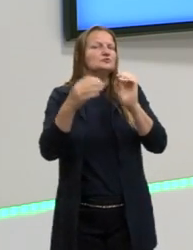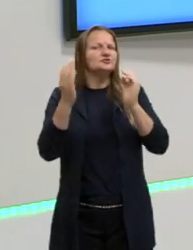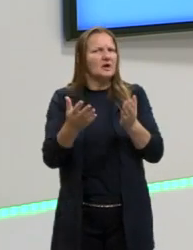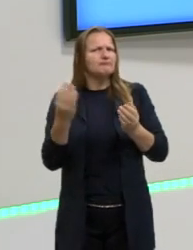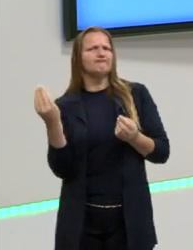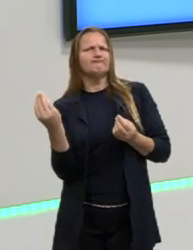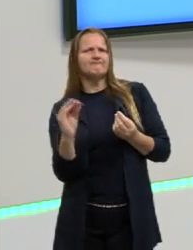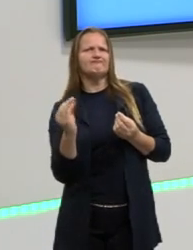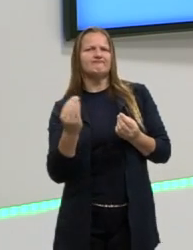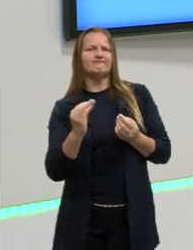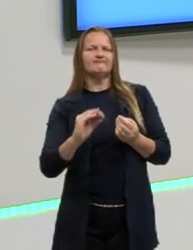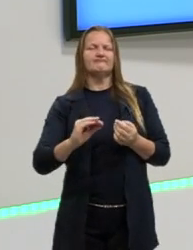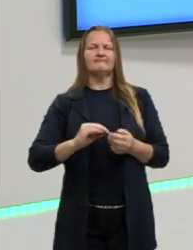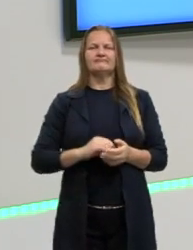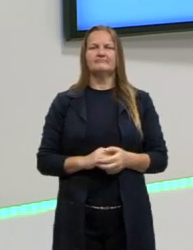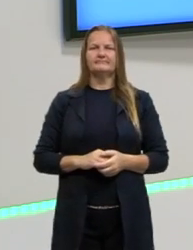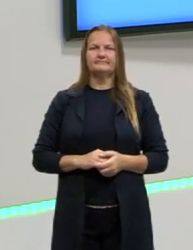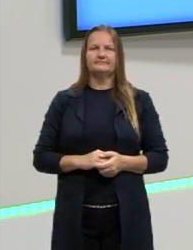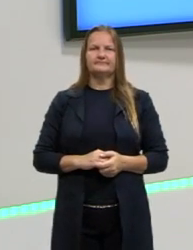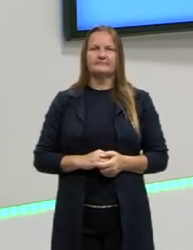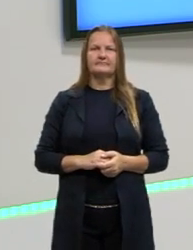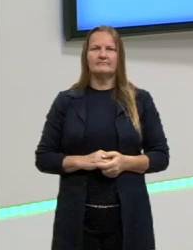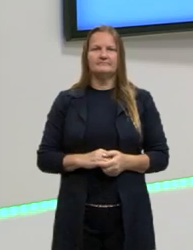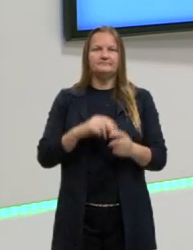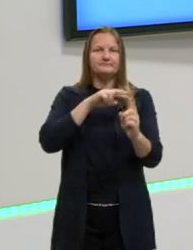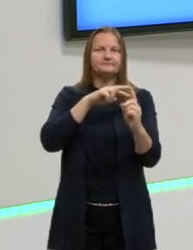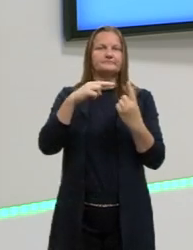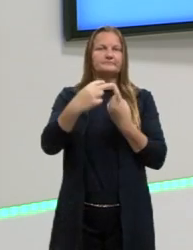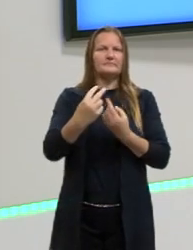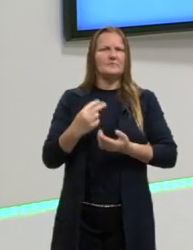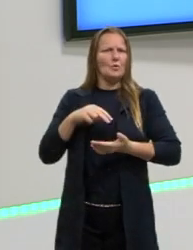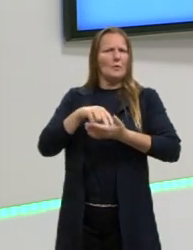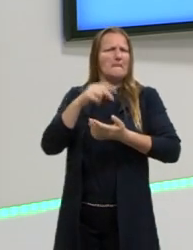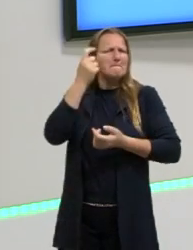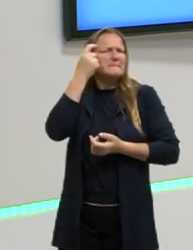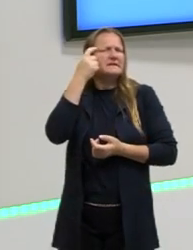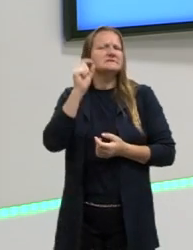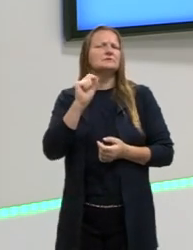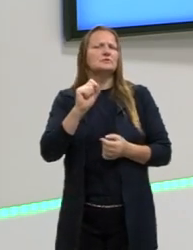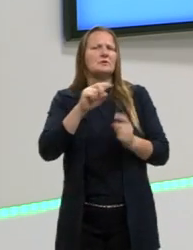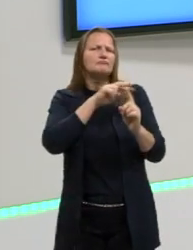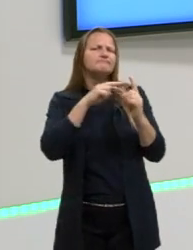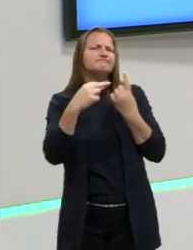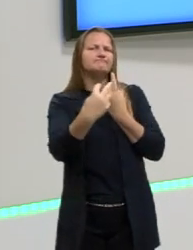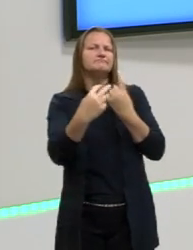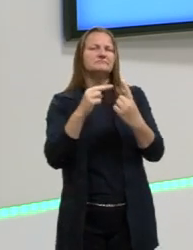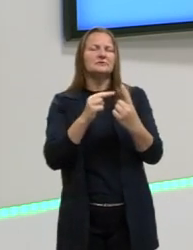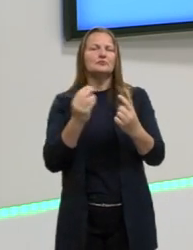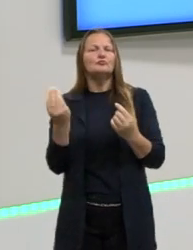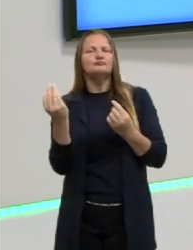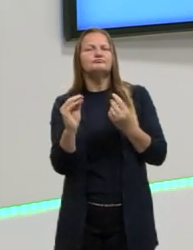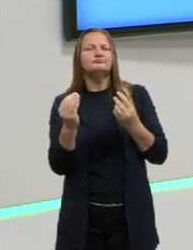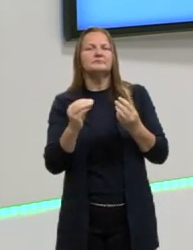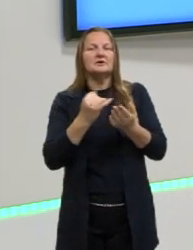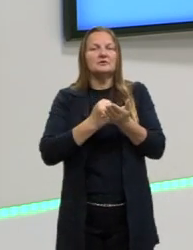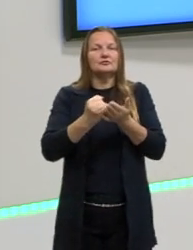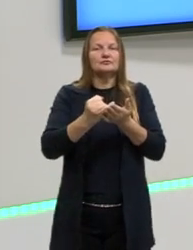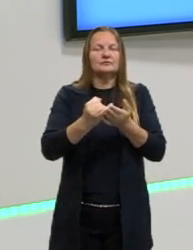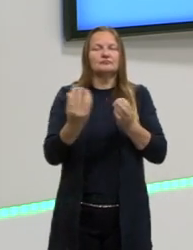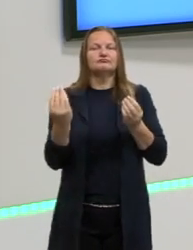começar a desenvolver o teu posicionamento em relação a essa temática que tu já lançou a ideia lá na introdução.